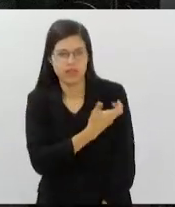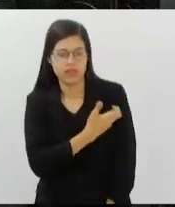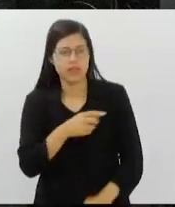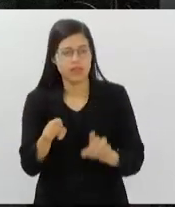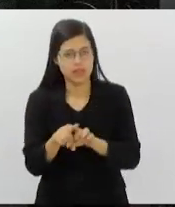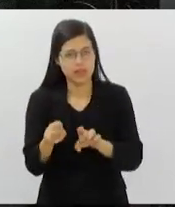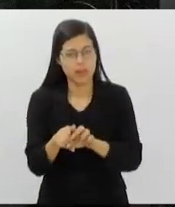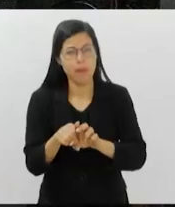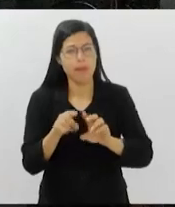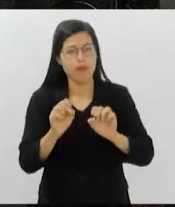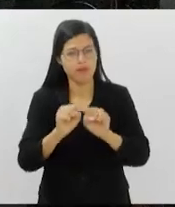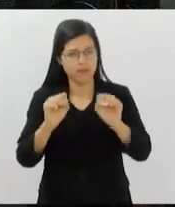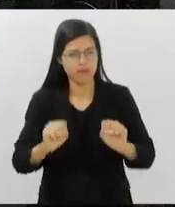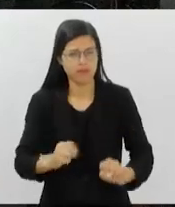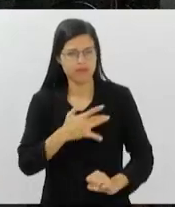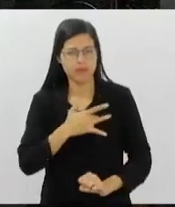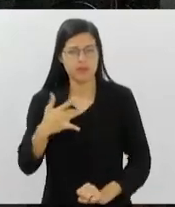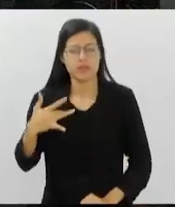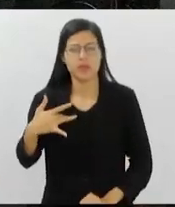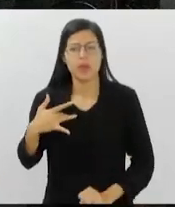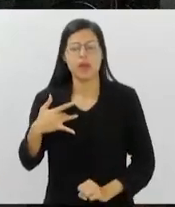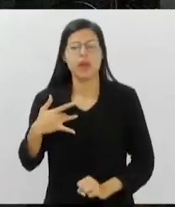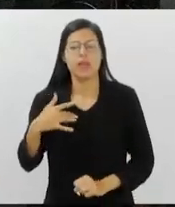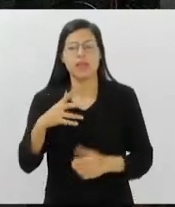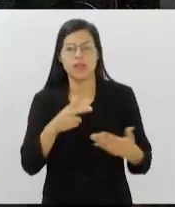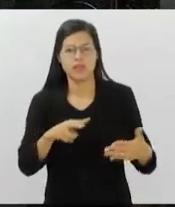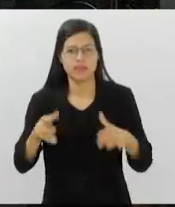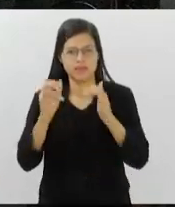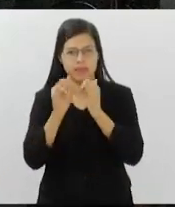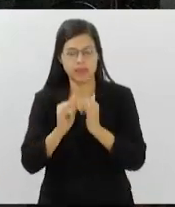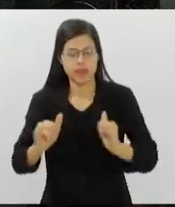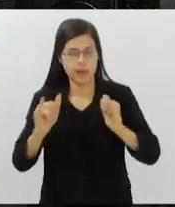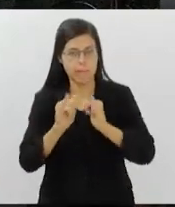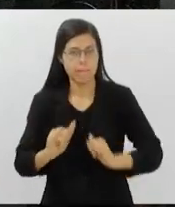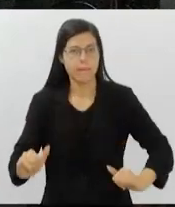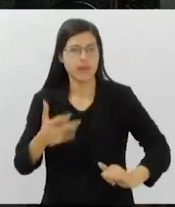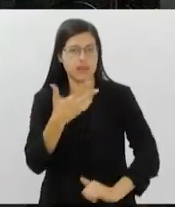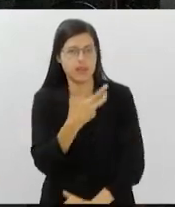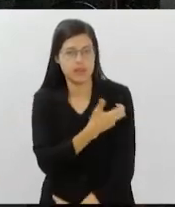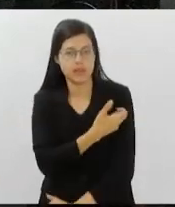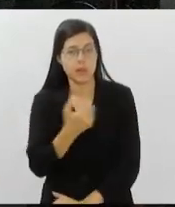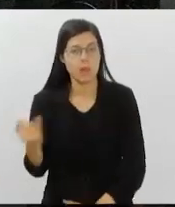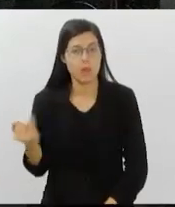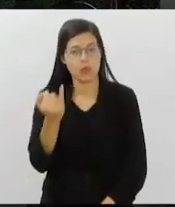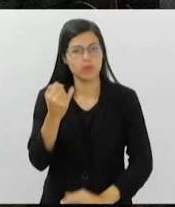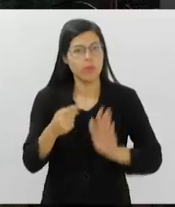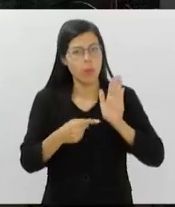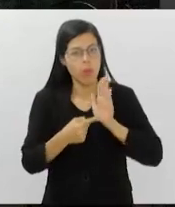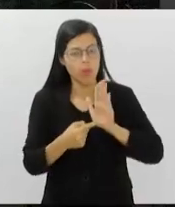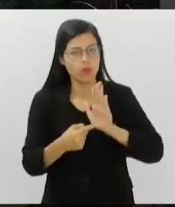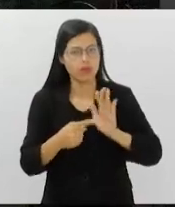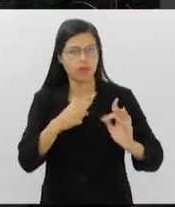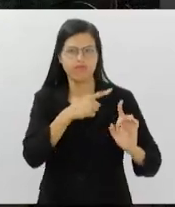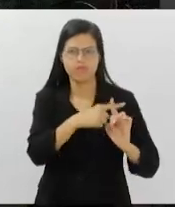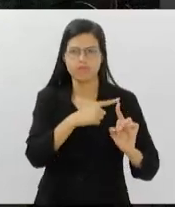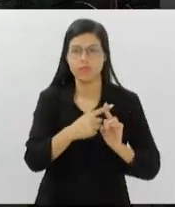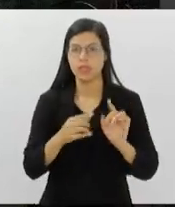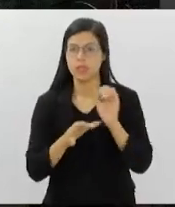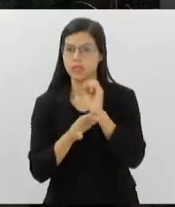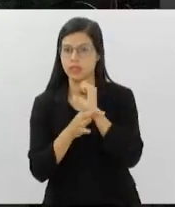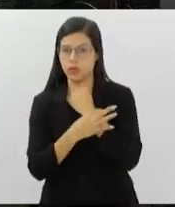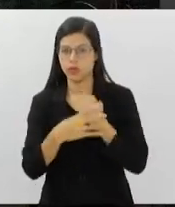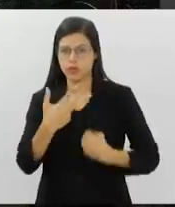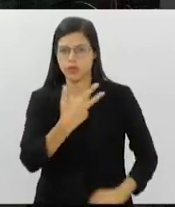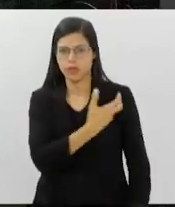Na semana da campanha nacional de vacinação, é necessário reforçar os benefícios e segurança das vacinas e